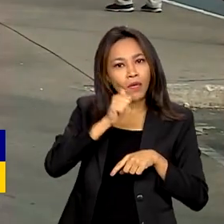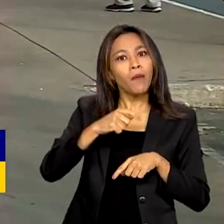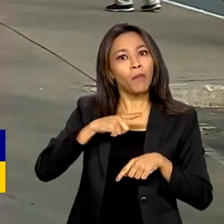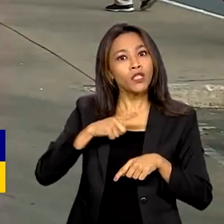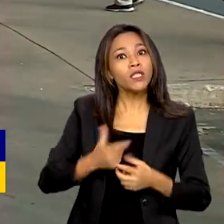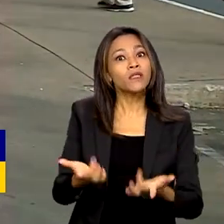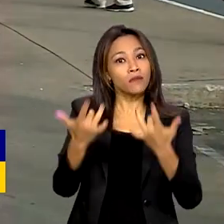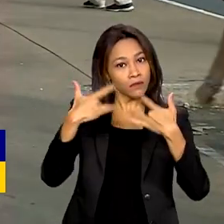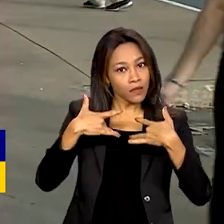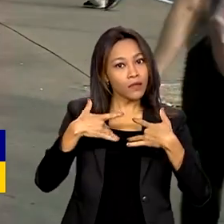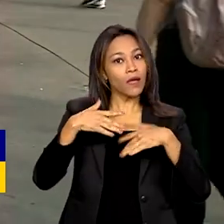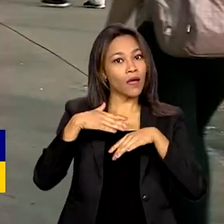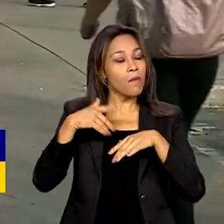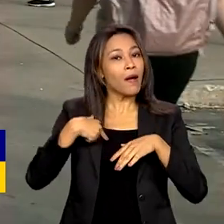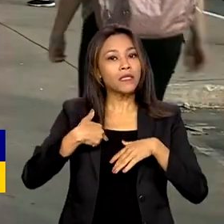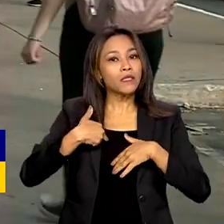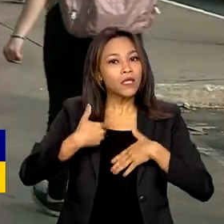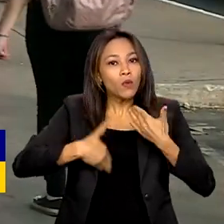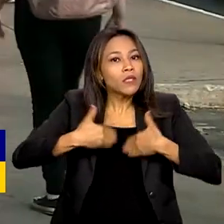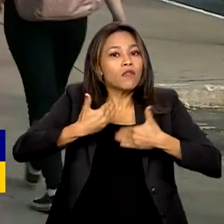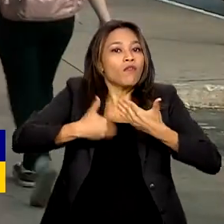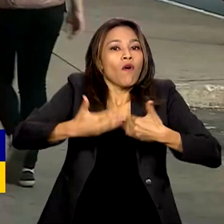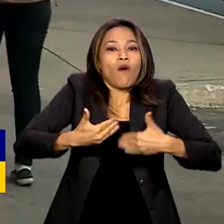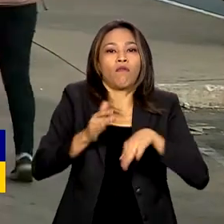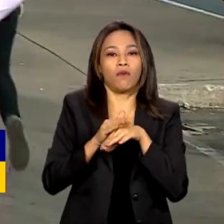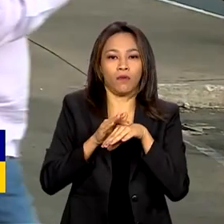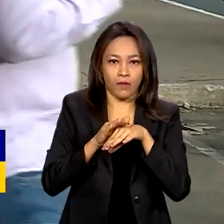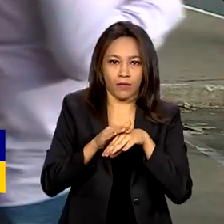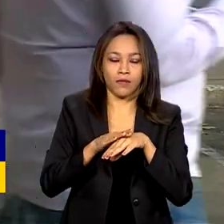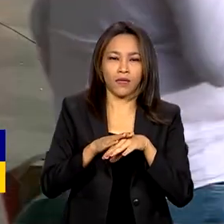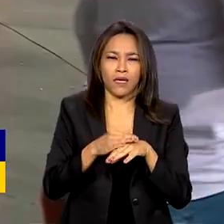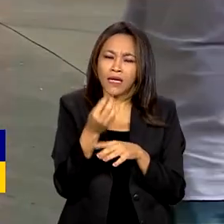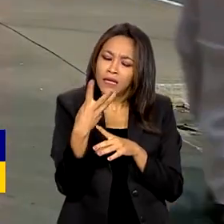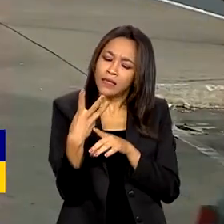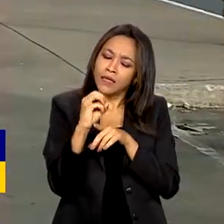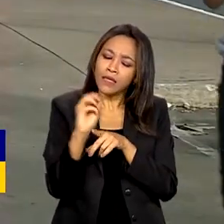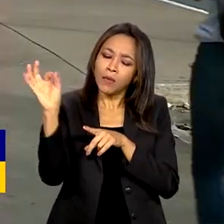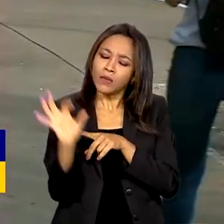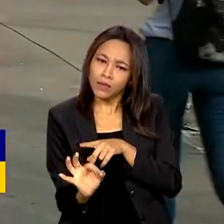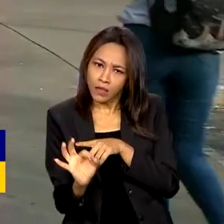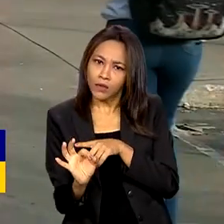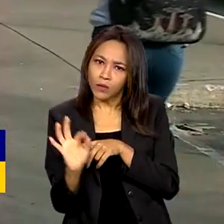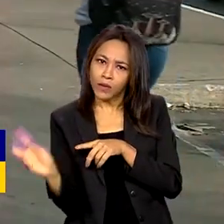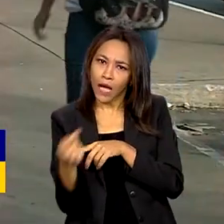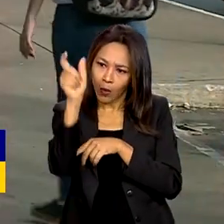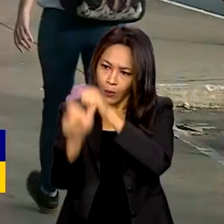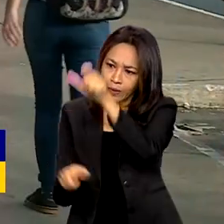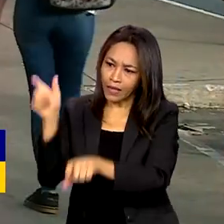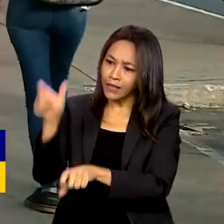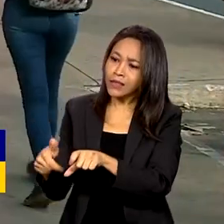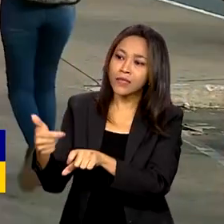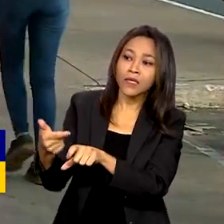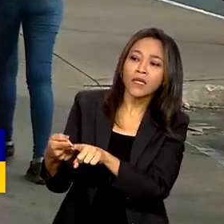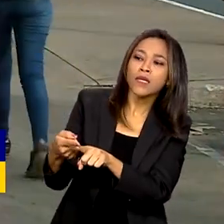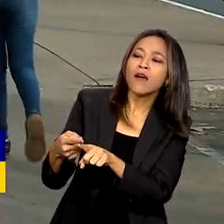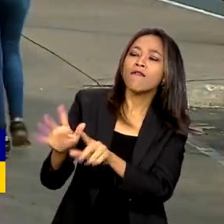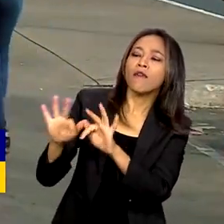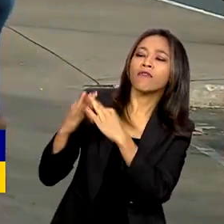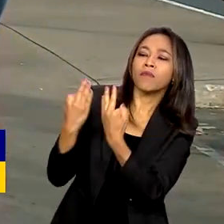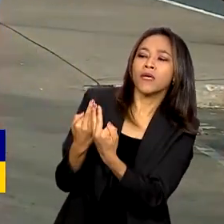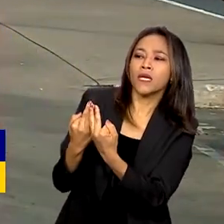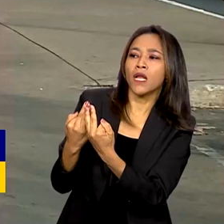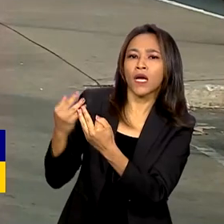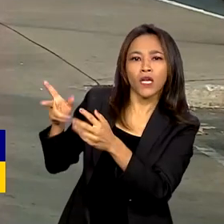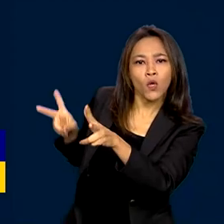desenvolver a doença. Em cerca de 30% dos casos, o hemofílico não tem outro parente na família